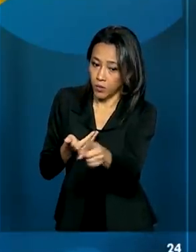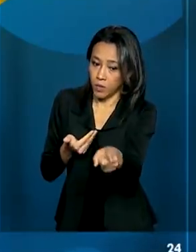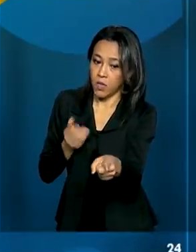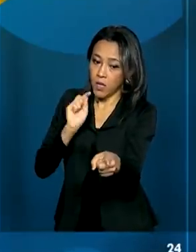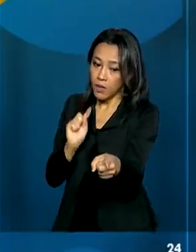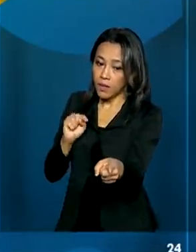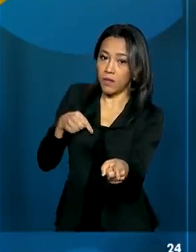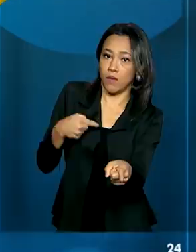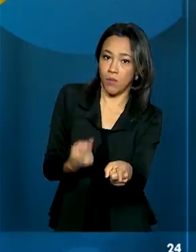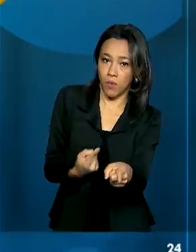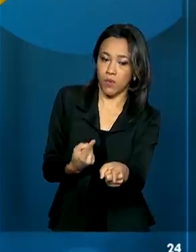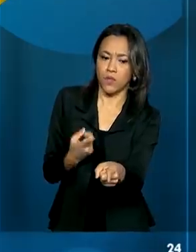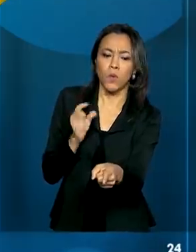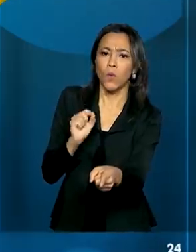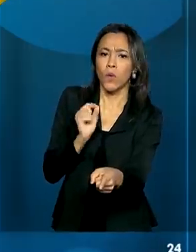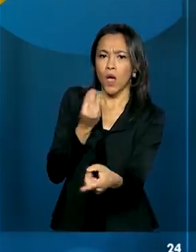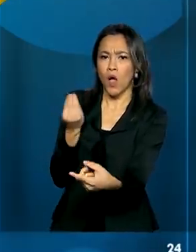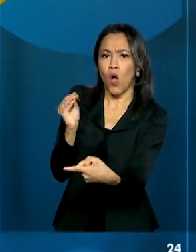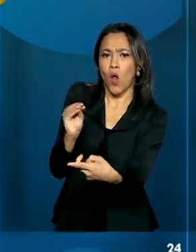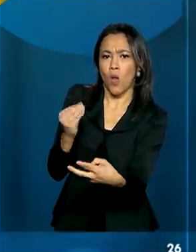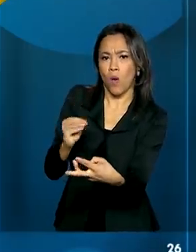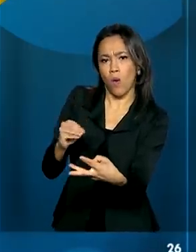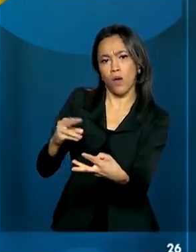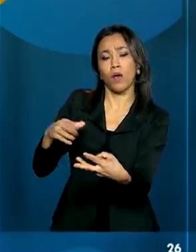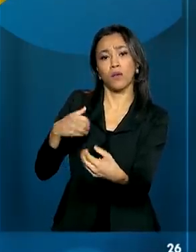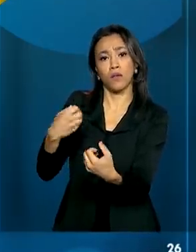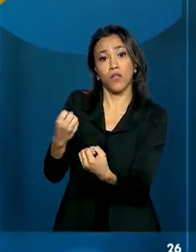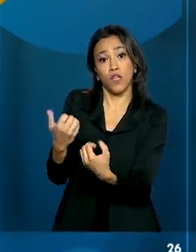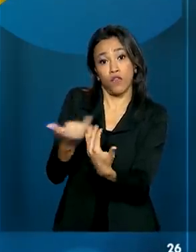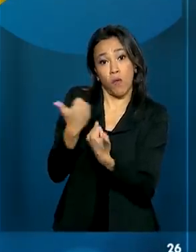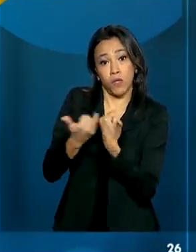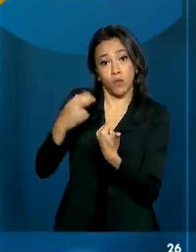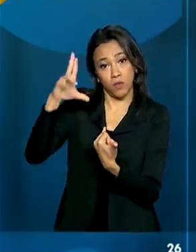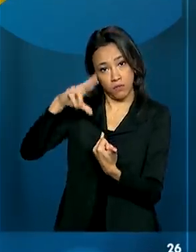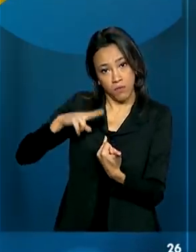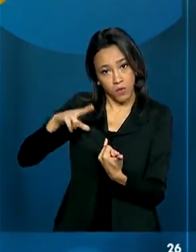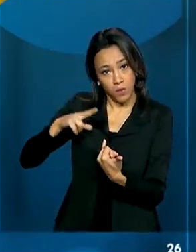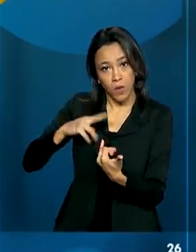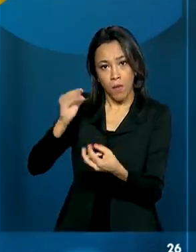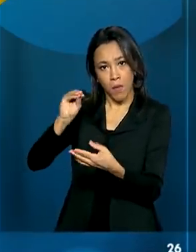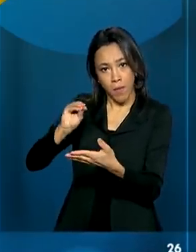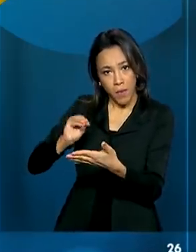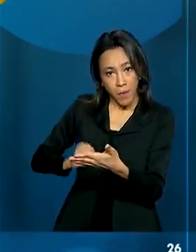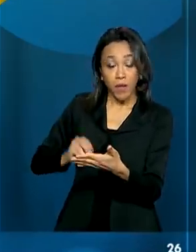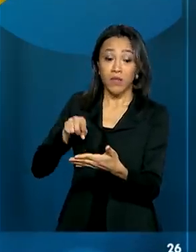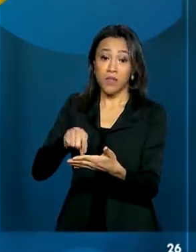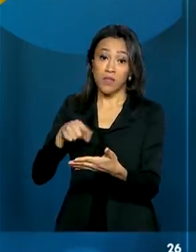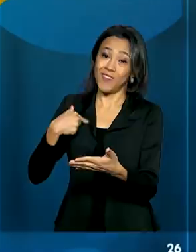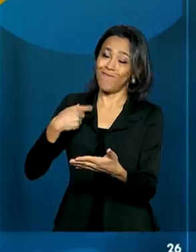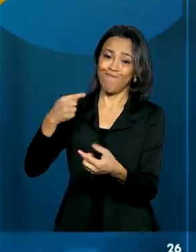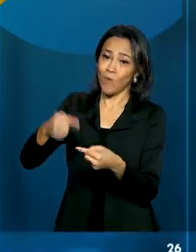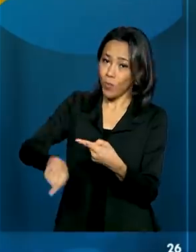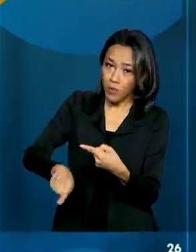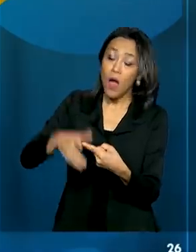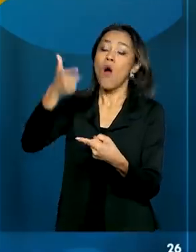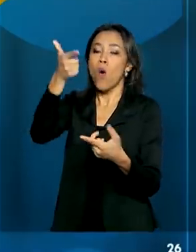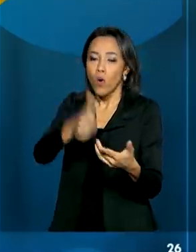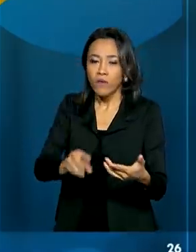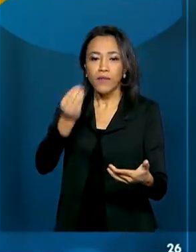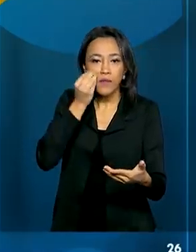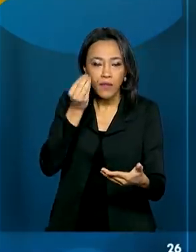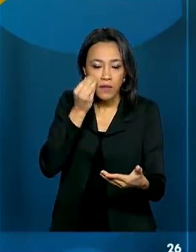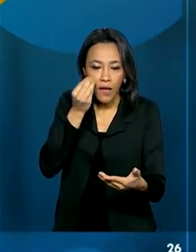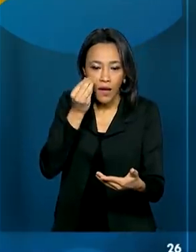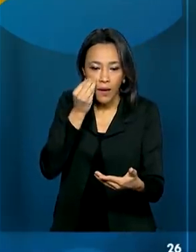seguida, devem ser informados dados pessoais. Se ao tiver o cadastro contestado, você quiser tentar de novo, é só